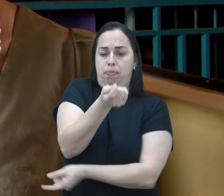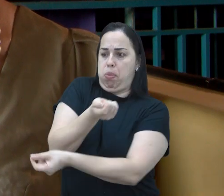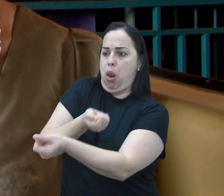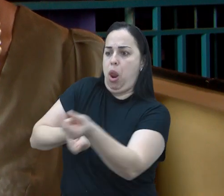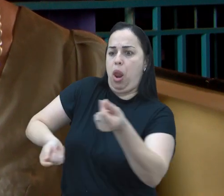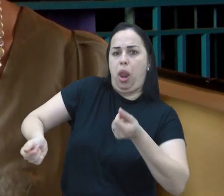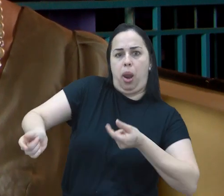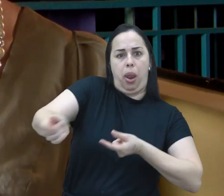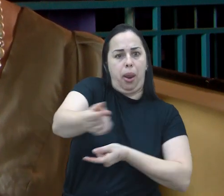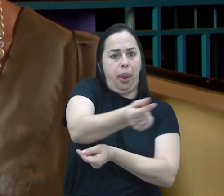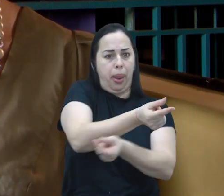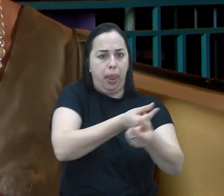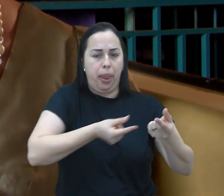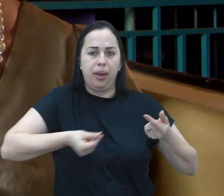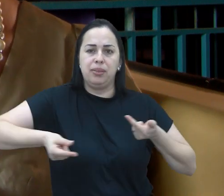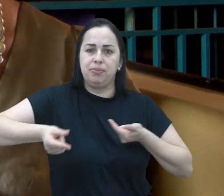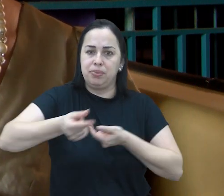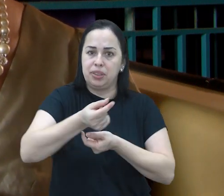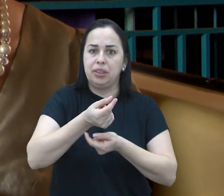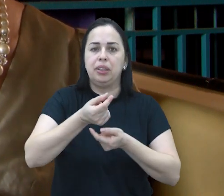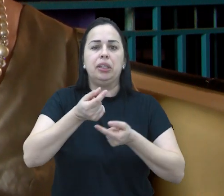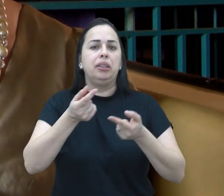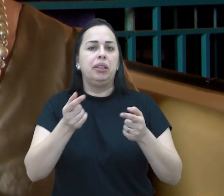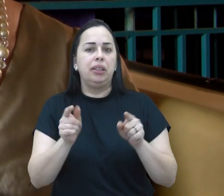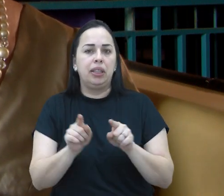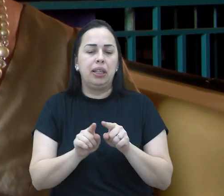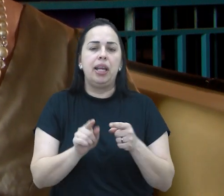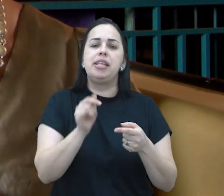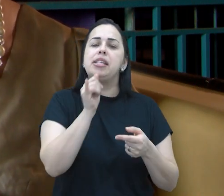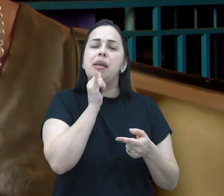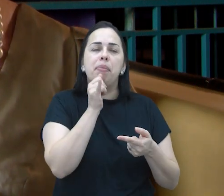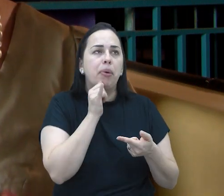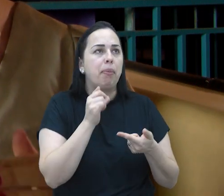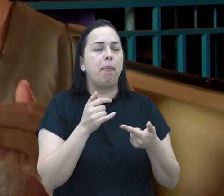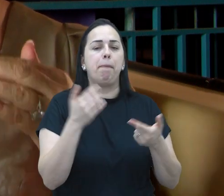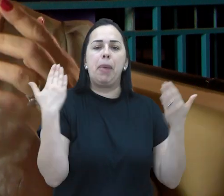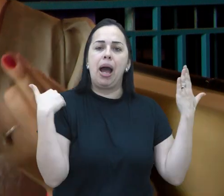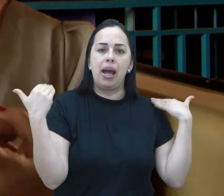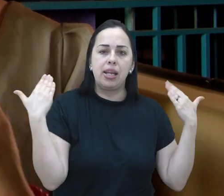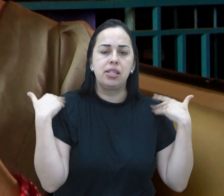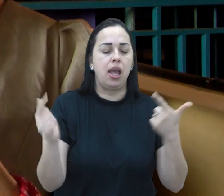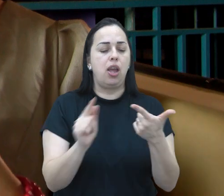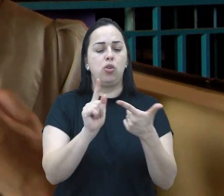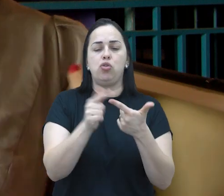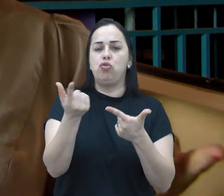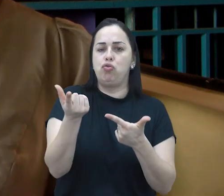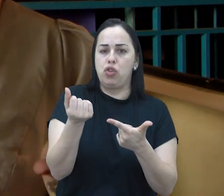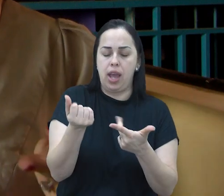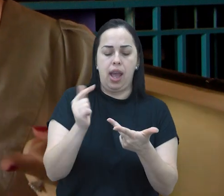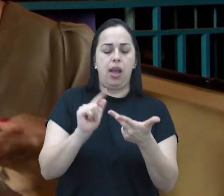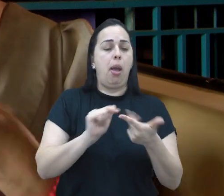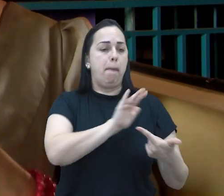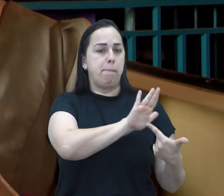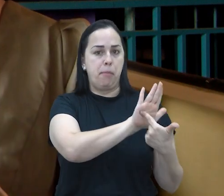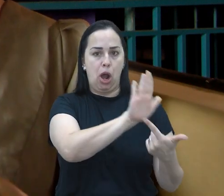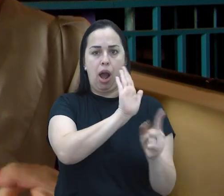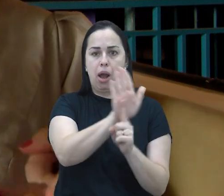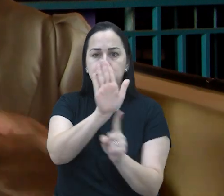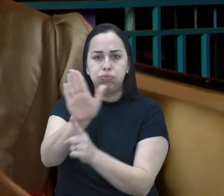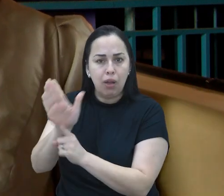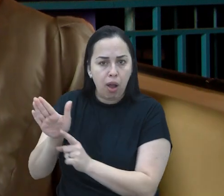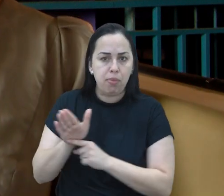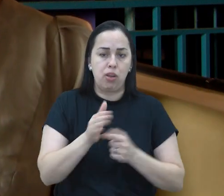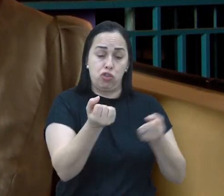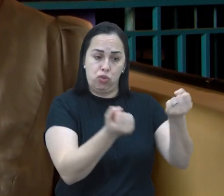faz o giro de muitas opções, diversão, dinheiro,